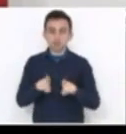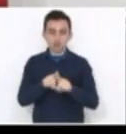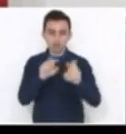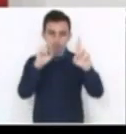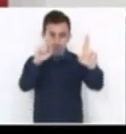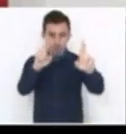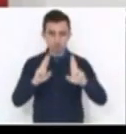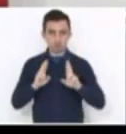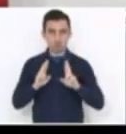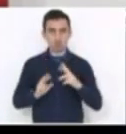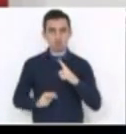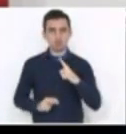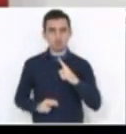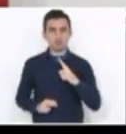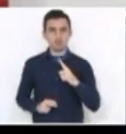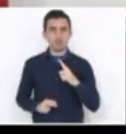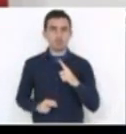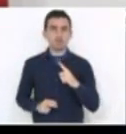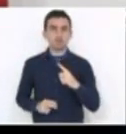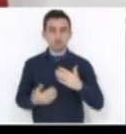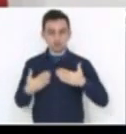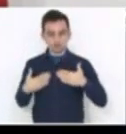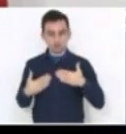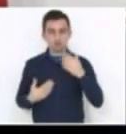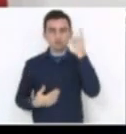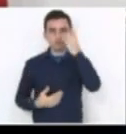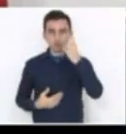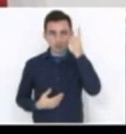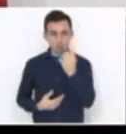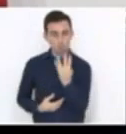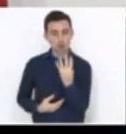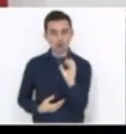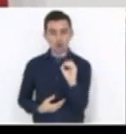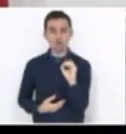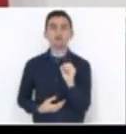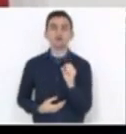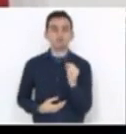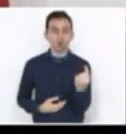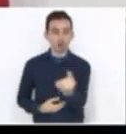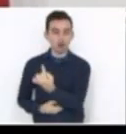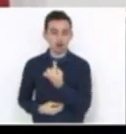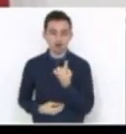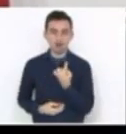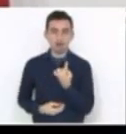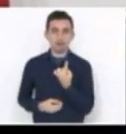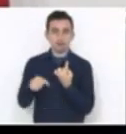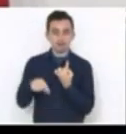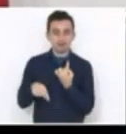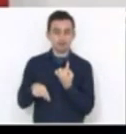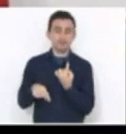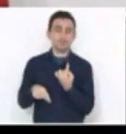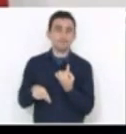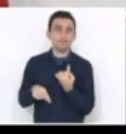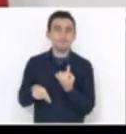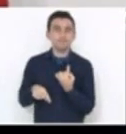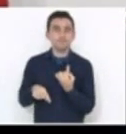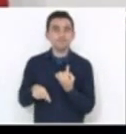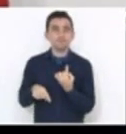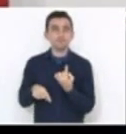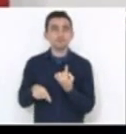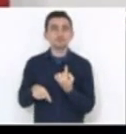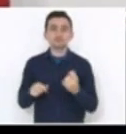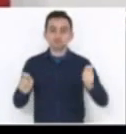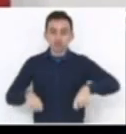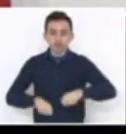como parlamentares, os 40 que somos na representação política, com critérios